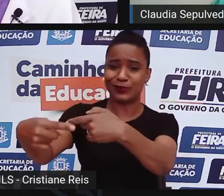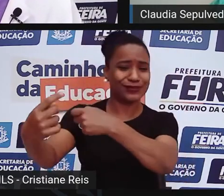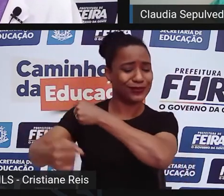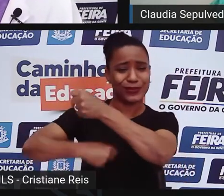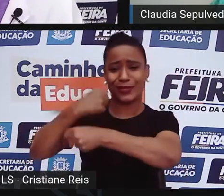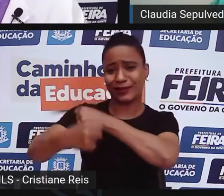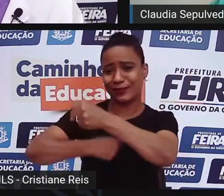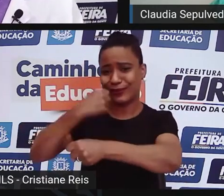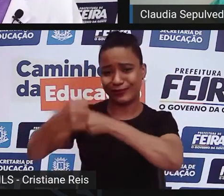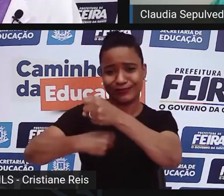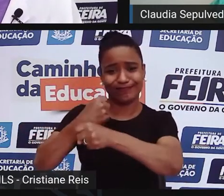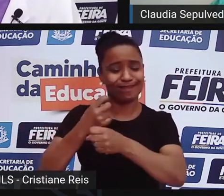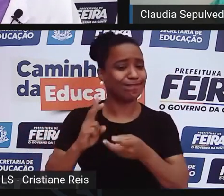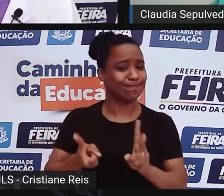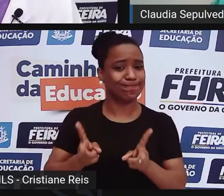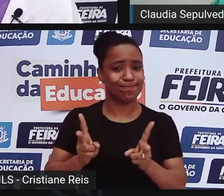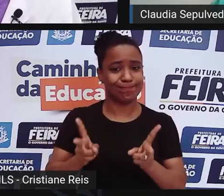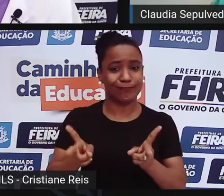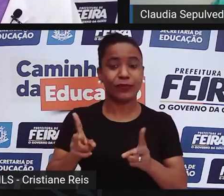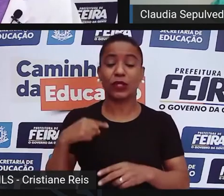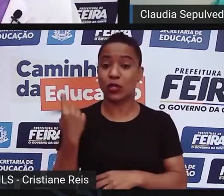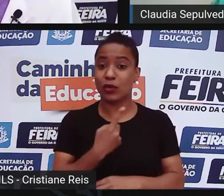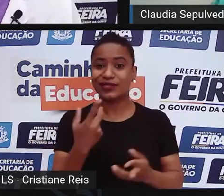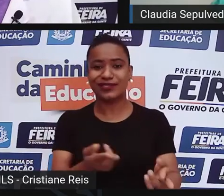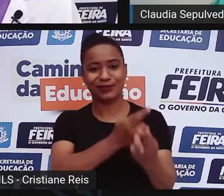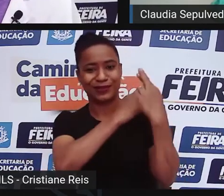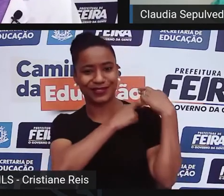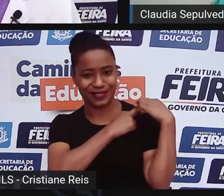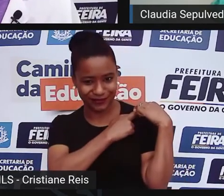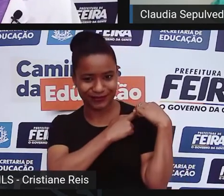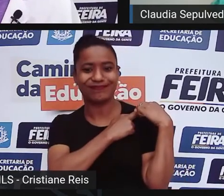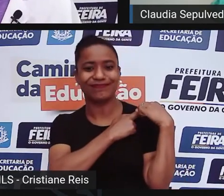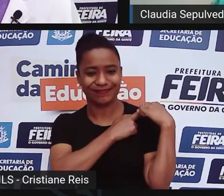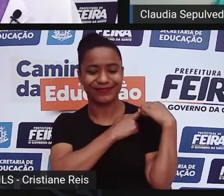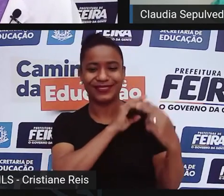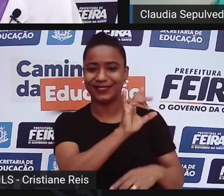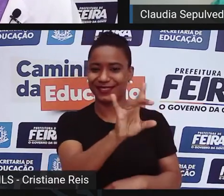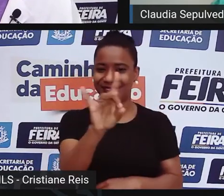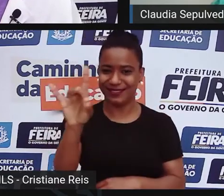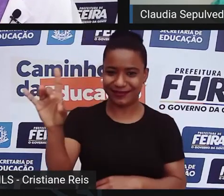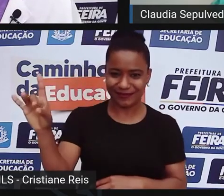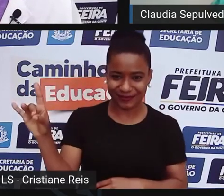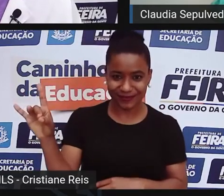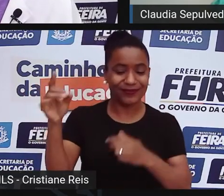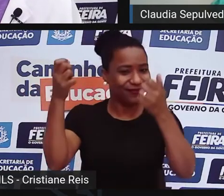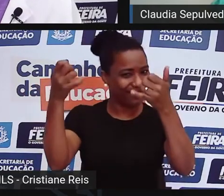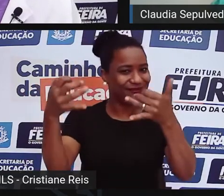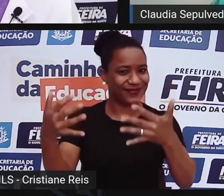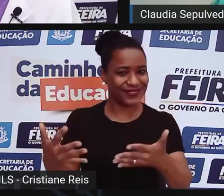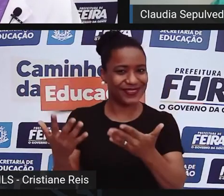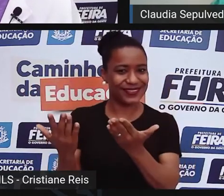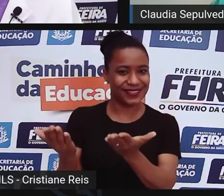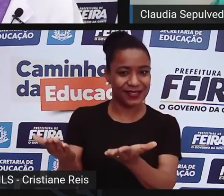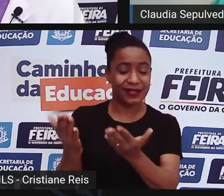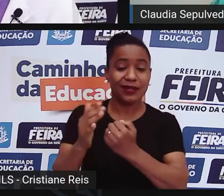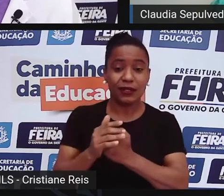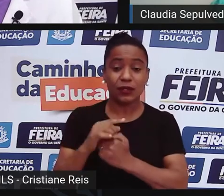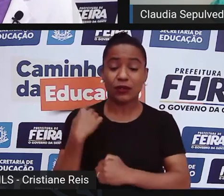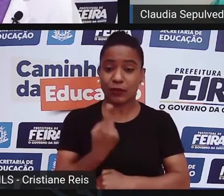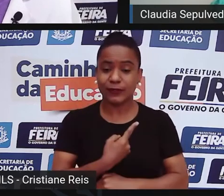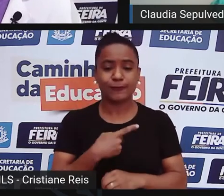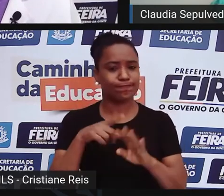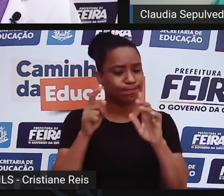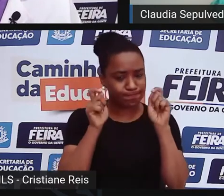Então, é responsabilidade de todos nós, como a gente estava falando aqui agora. Então, gente tem que prestar atenção e não